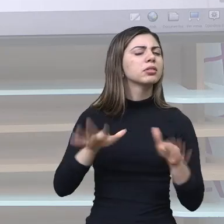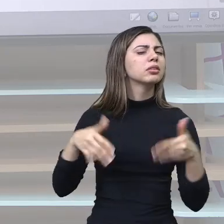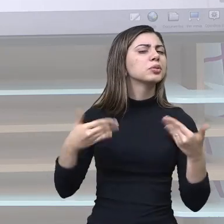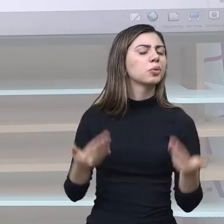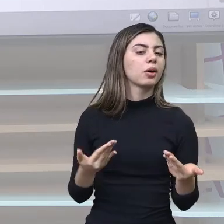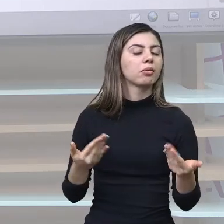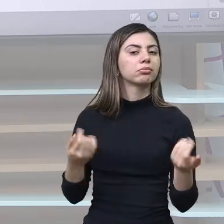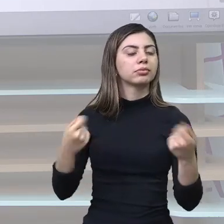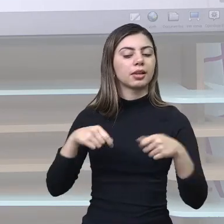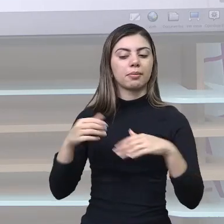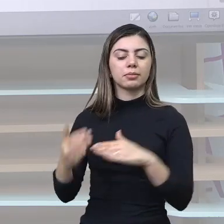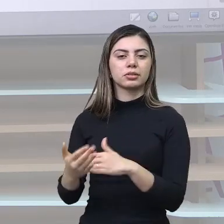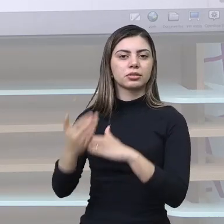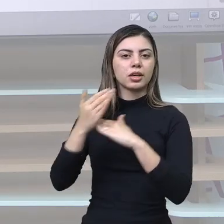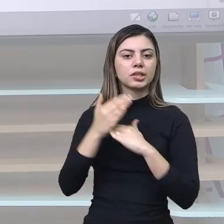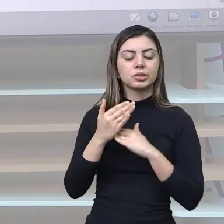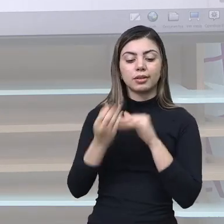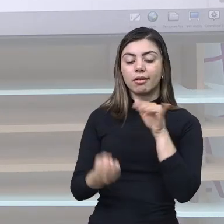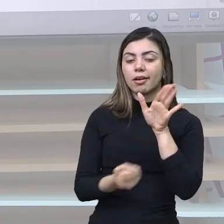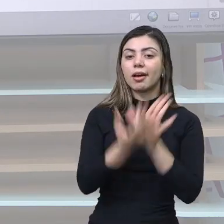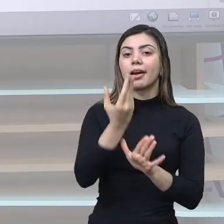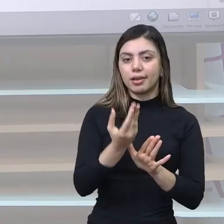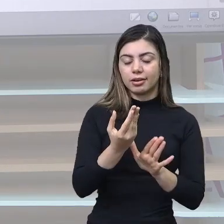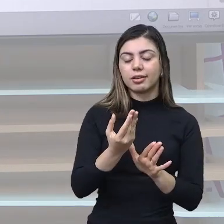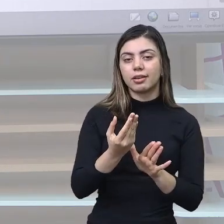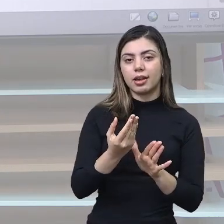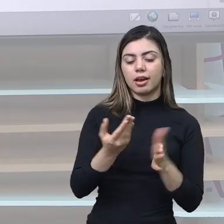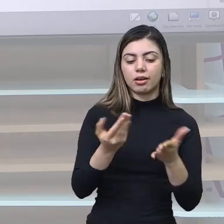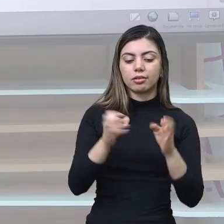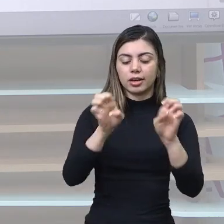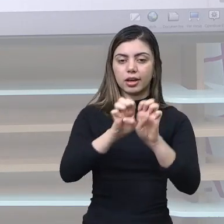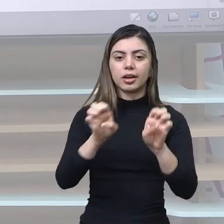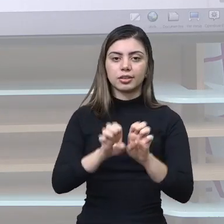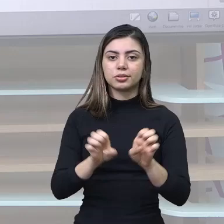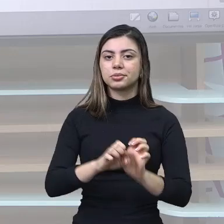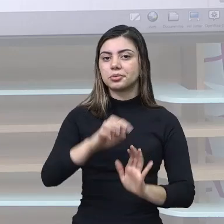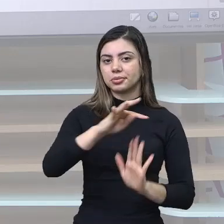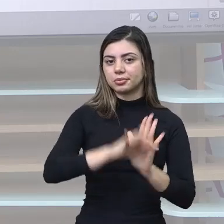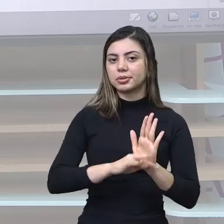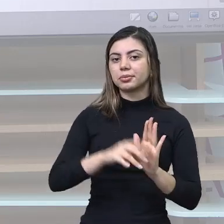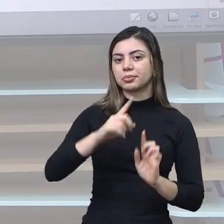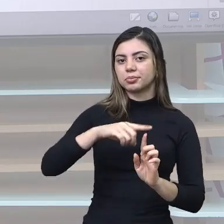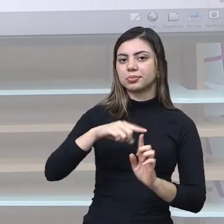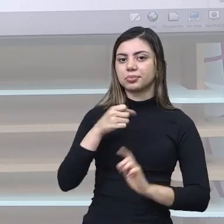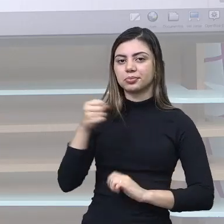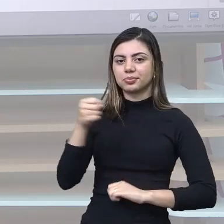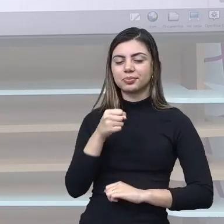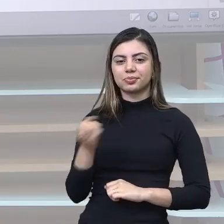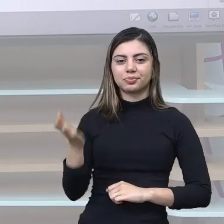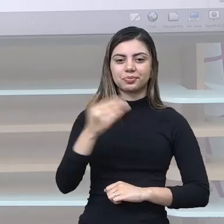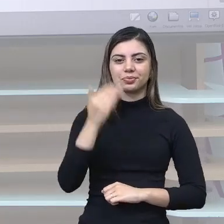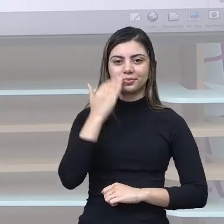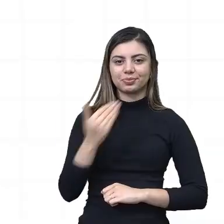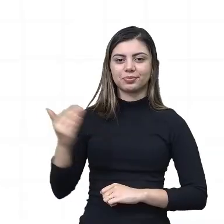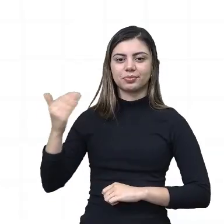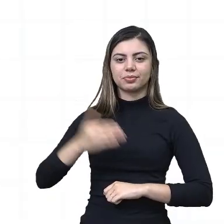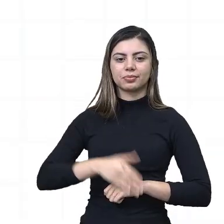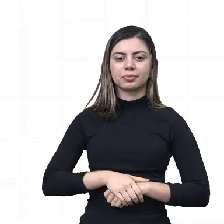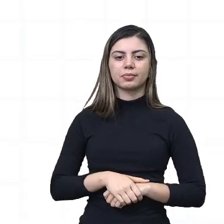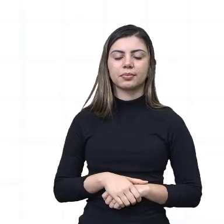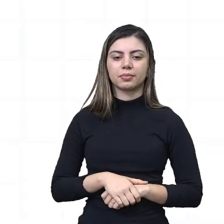ajudam a construir essa estrutura do texto jornalístico. Acompanhe aí na tela.